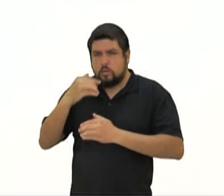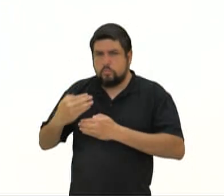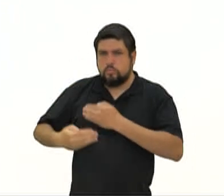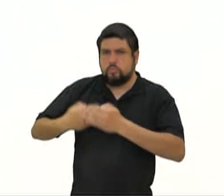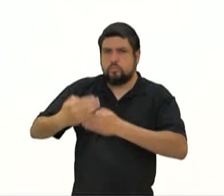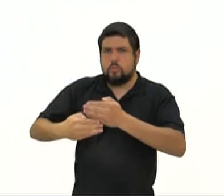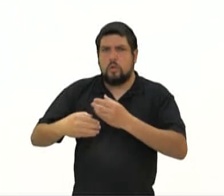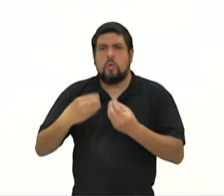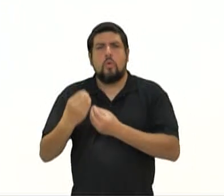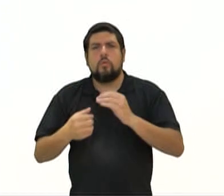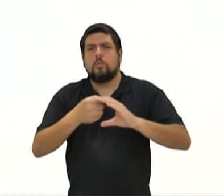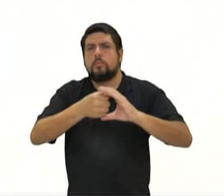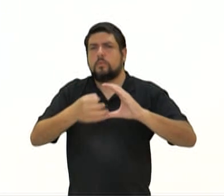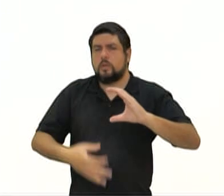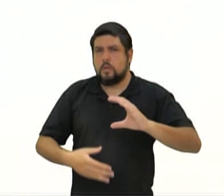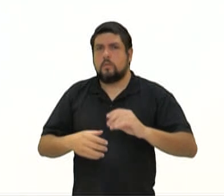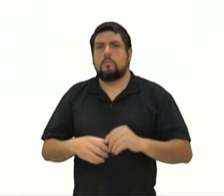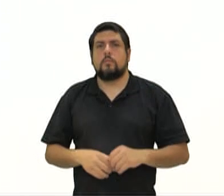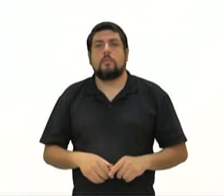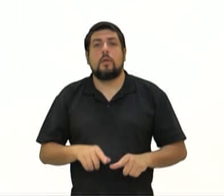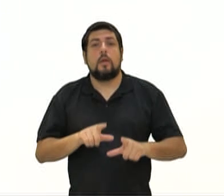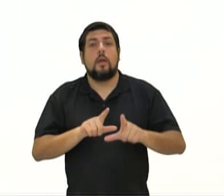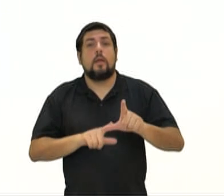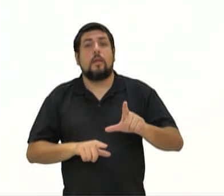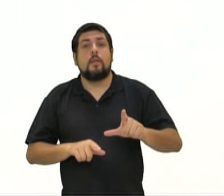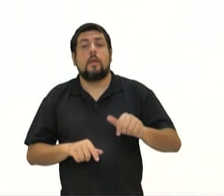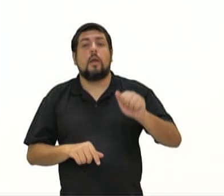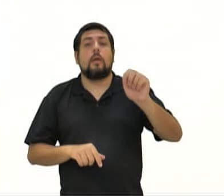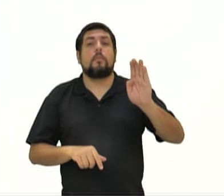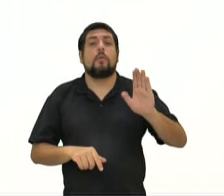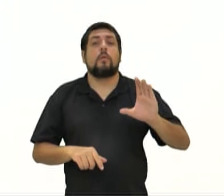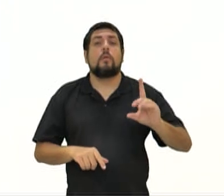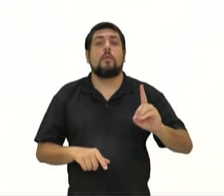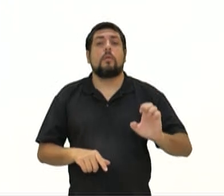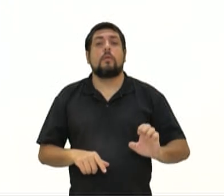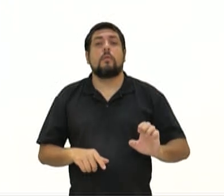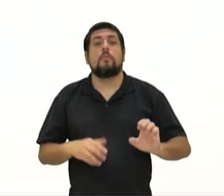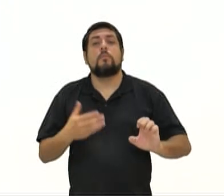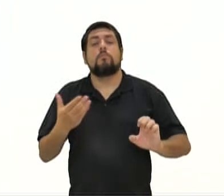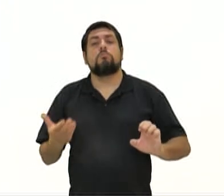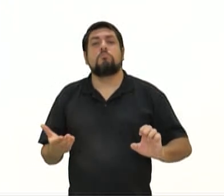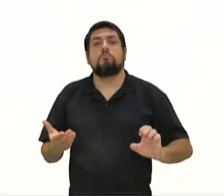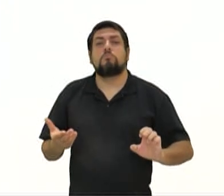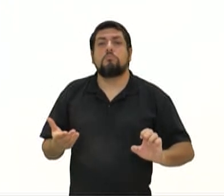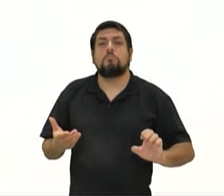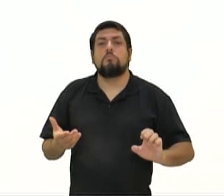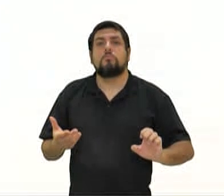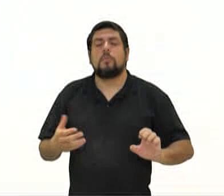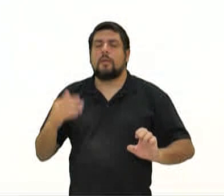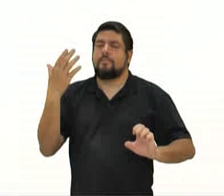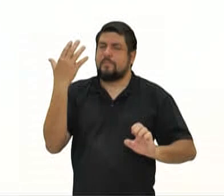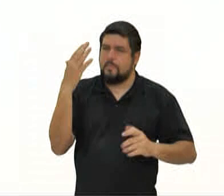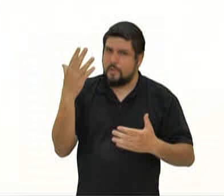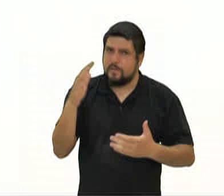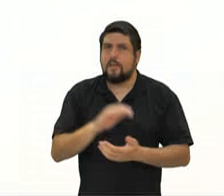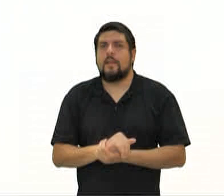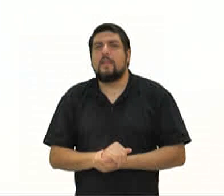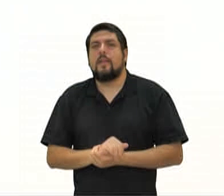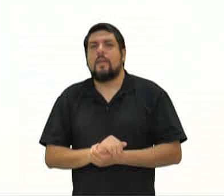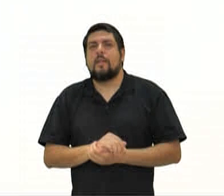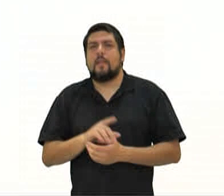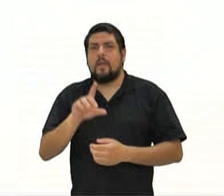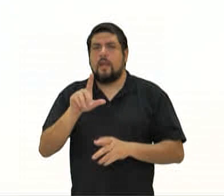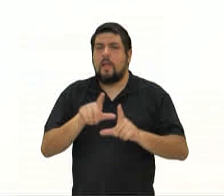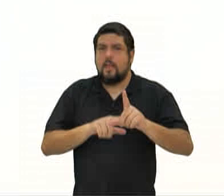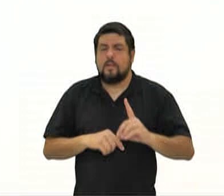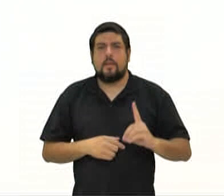dizer que ela se caracterizou como? Letra A, B, C ou D ou E? Muito bem, galera, letra D,